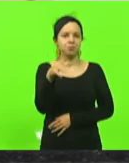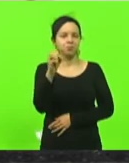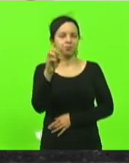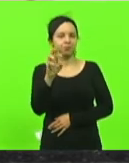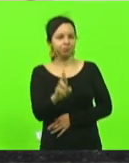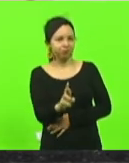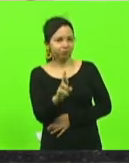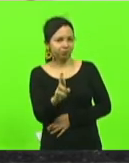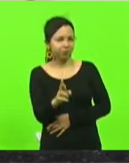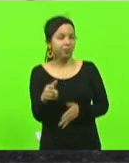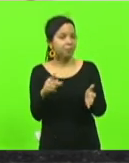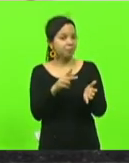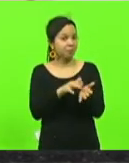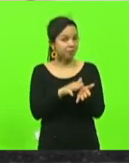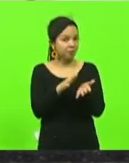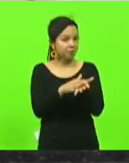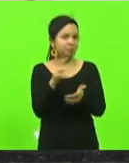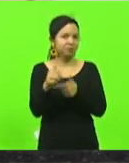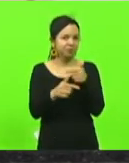trabalho em Nova Itaberaba.